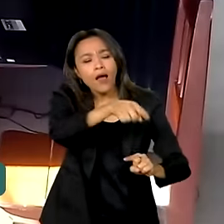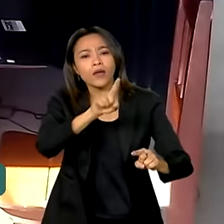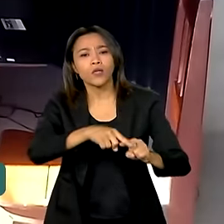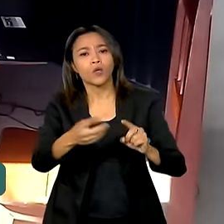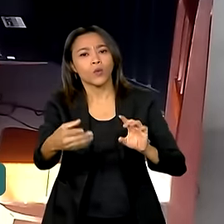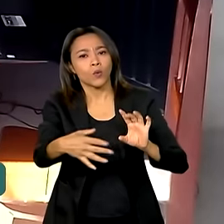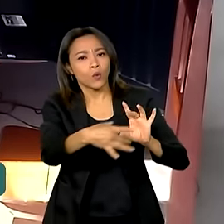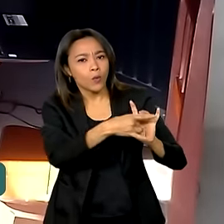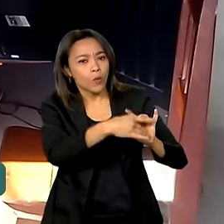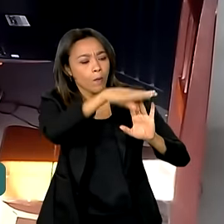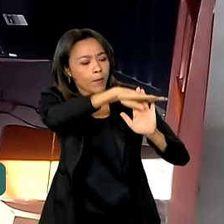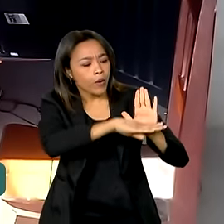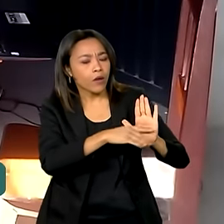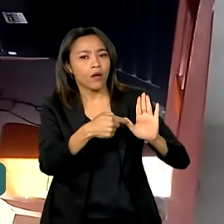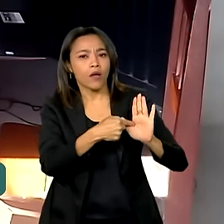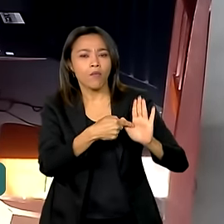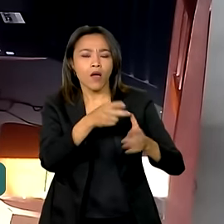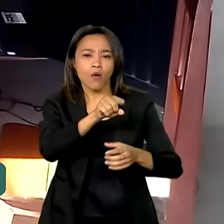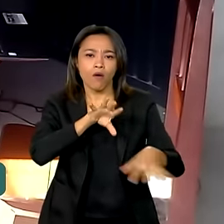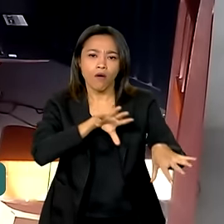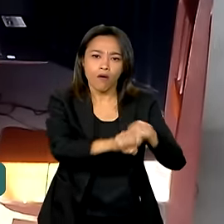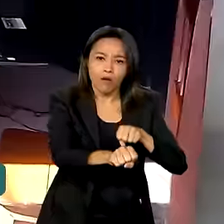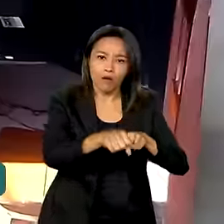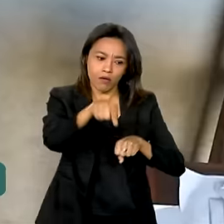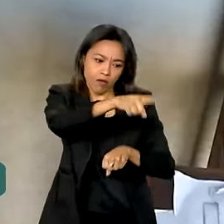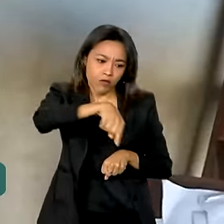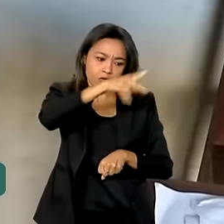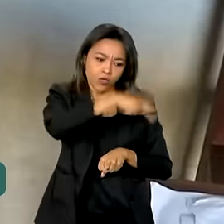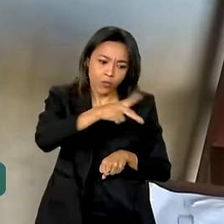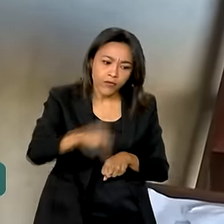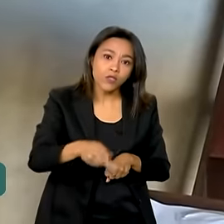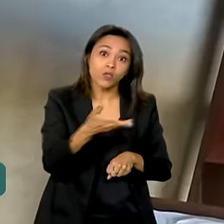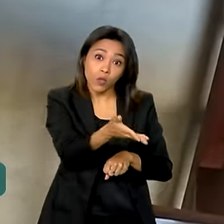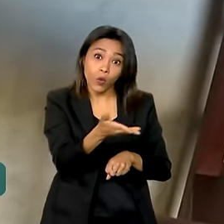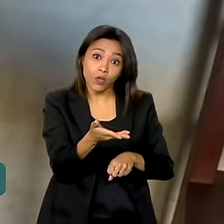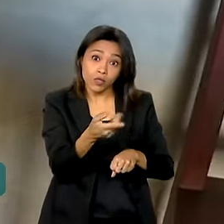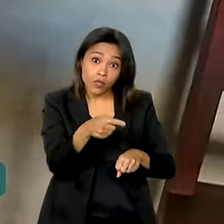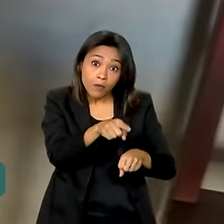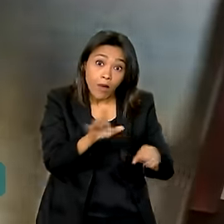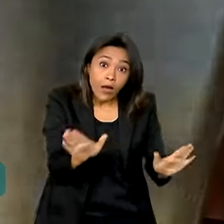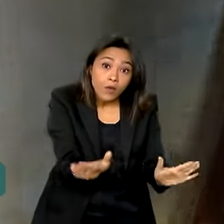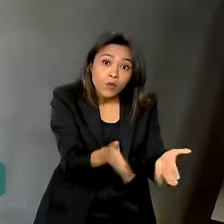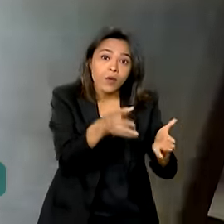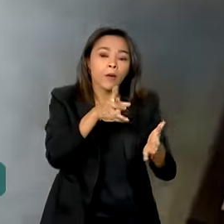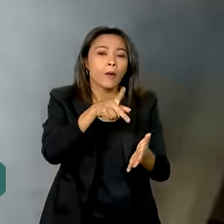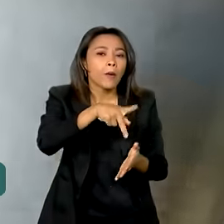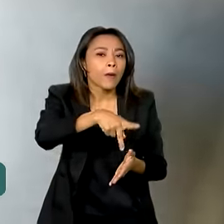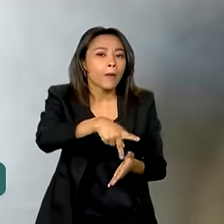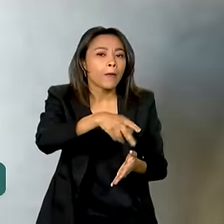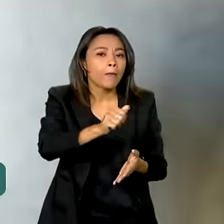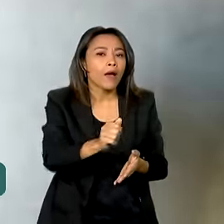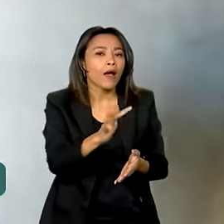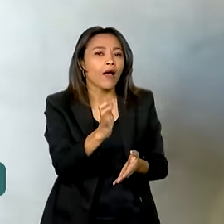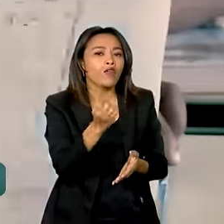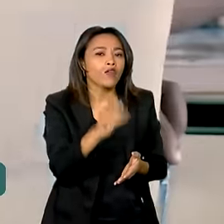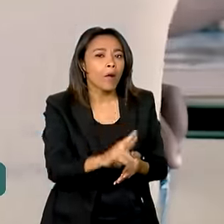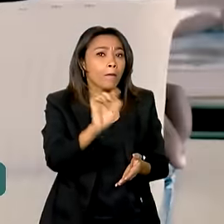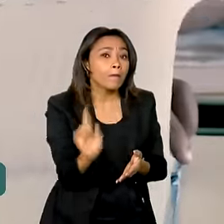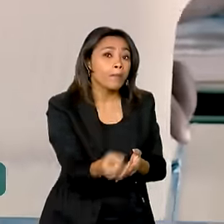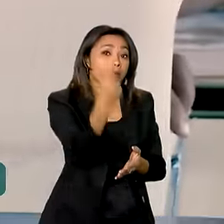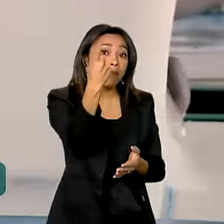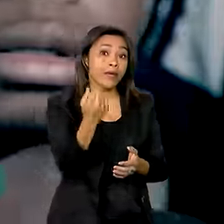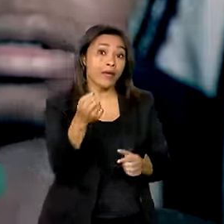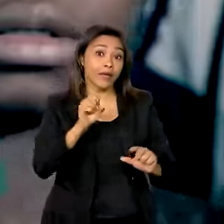Nacional de Formação de Professores da Educação Básica, o PARFOR, instituímos a primeira licenciatura em Educação Escolar